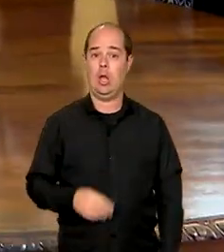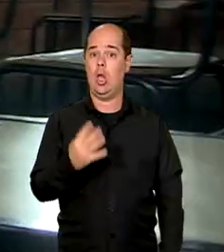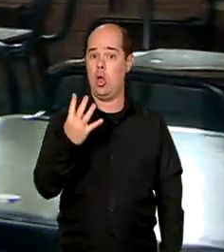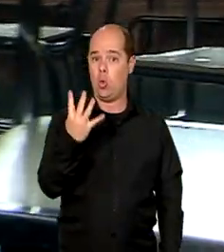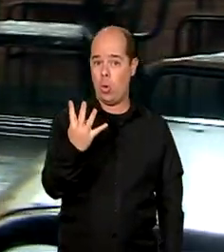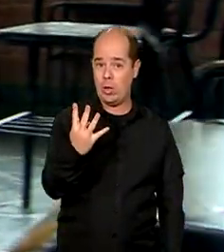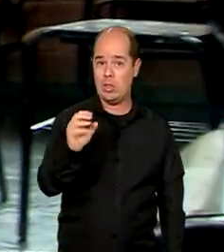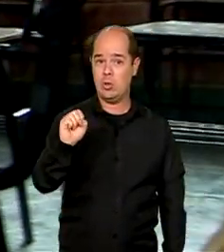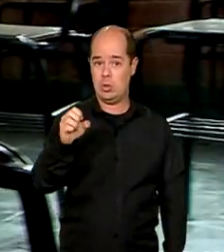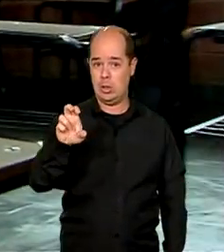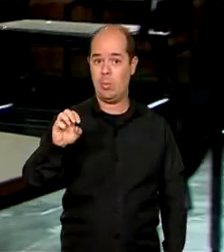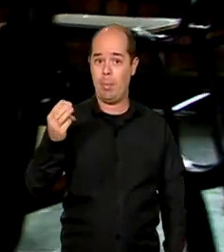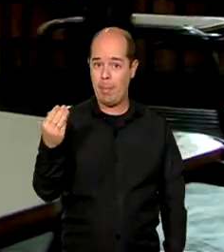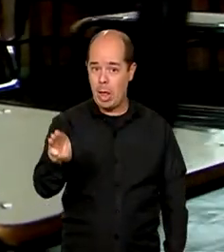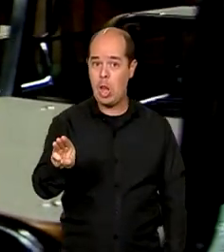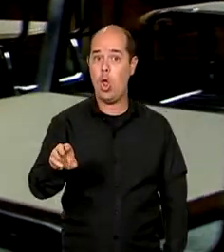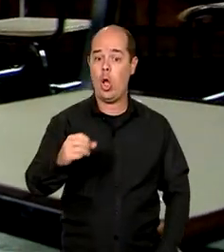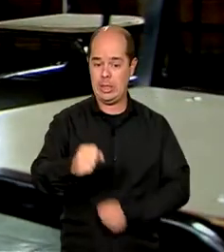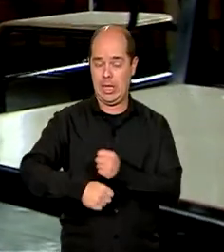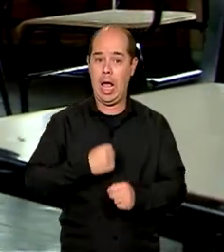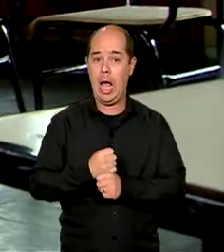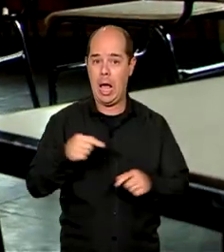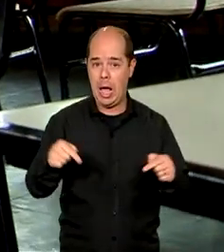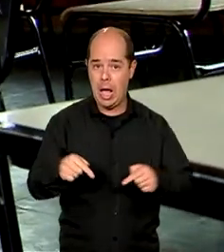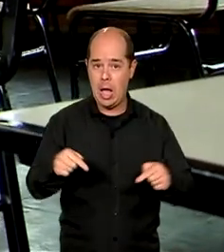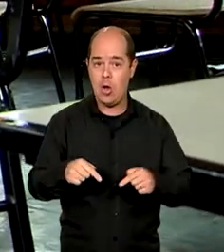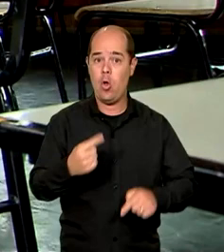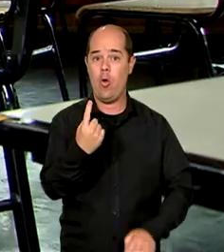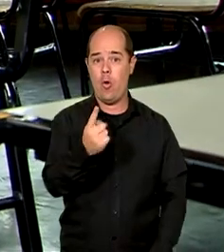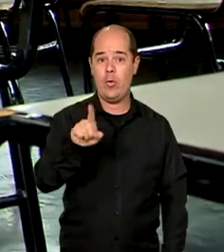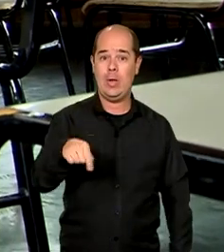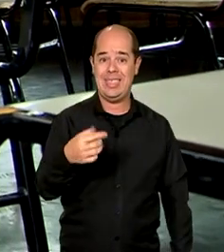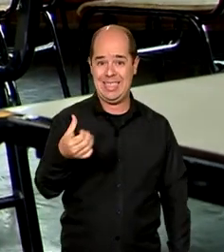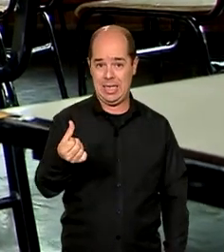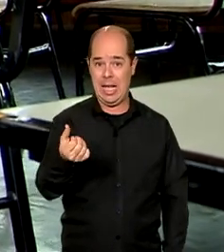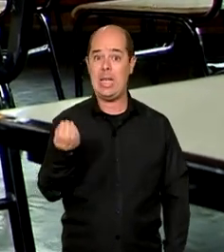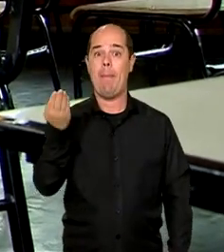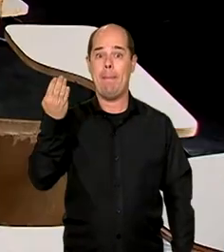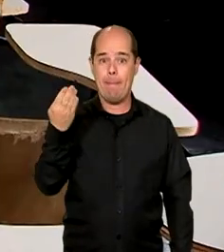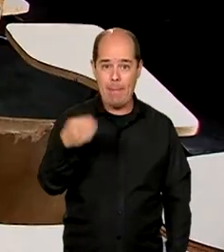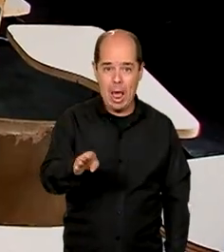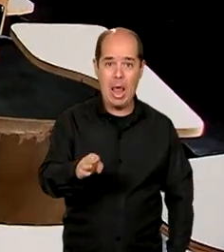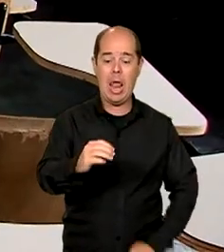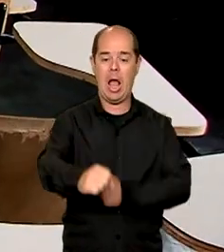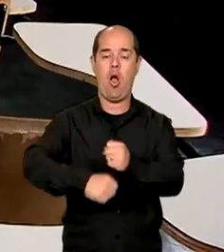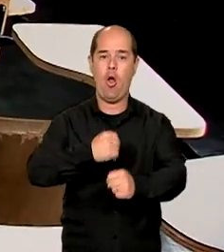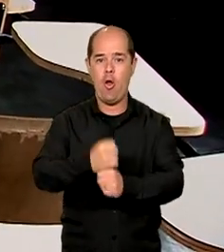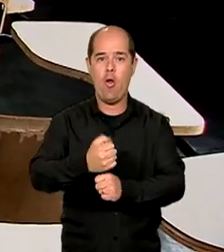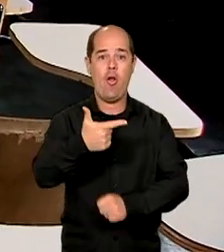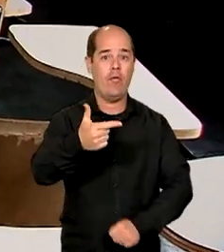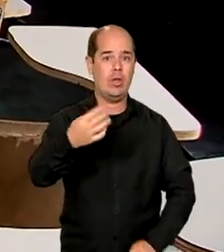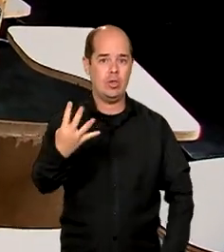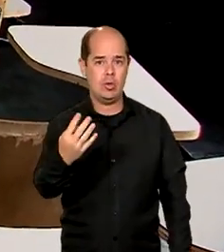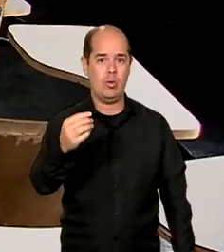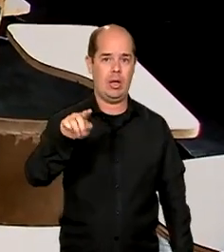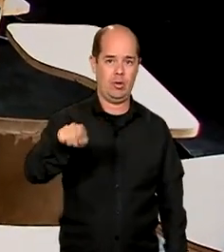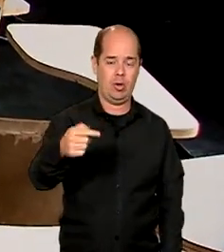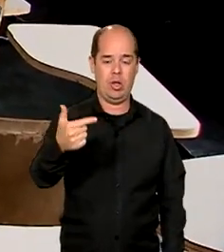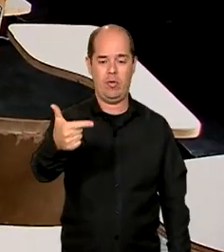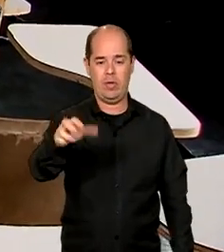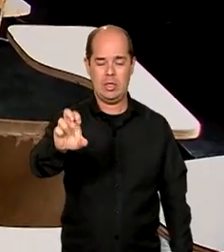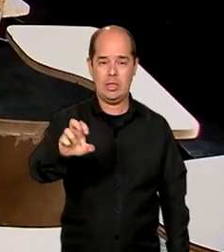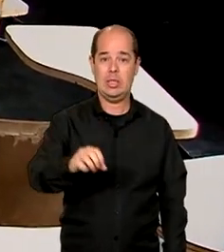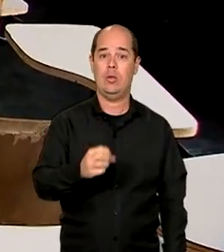este ano, 1,6 bilhão em 2024 e 2025 e 332 milhões